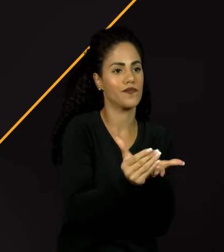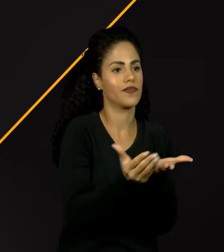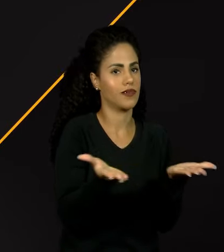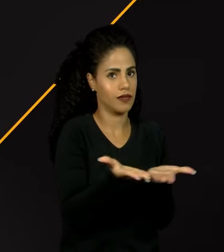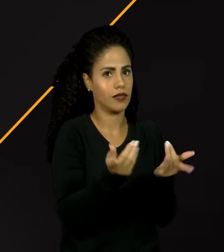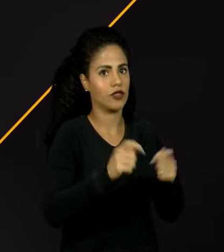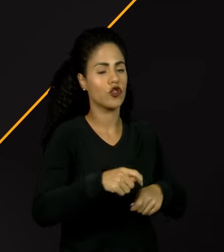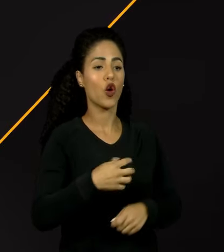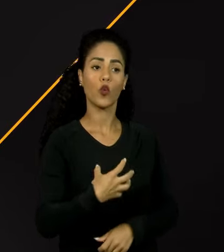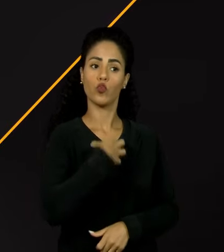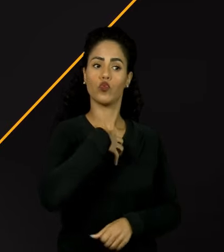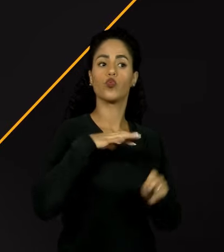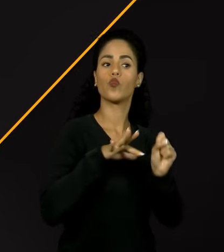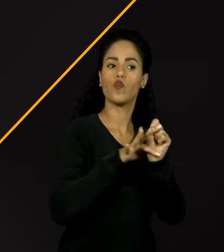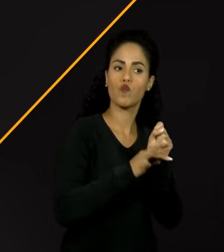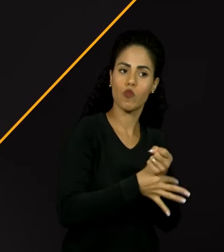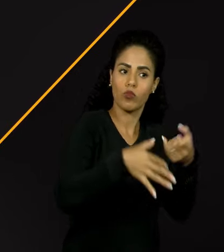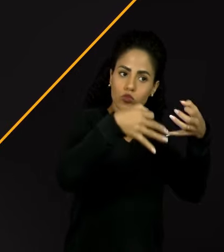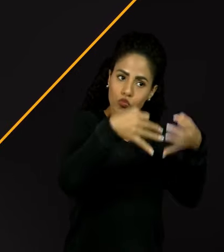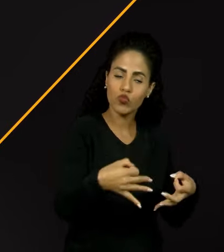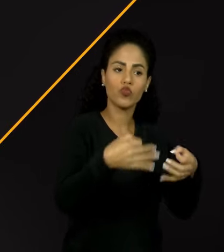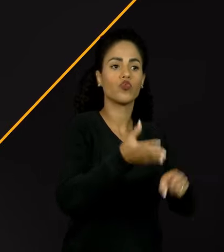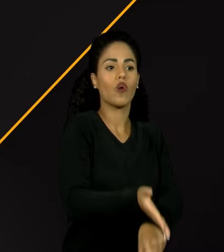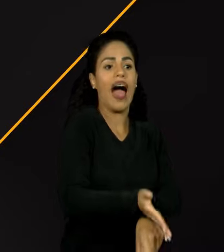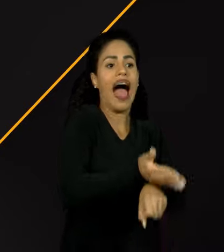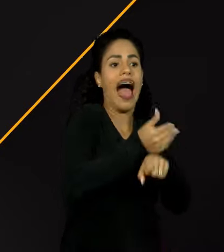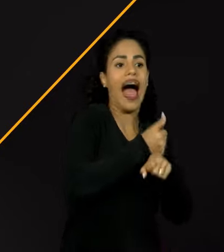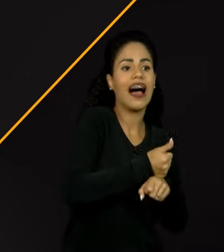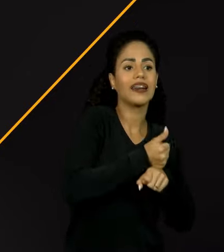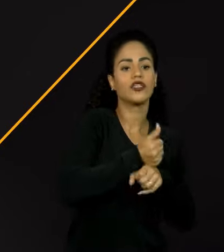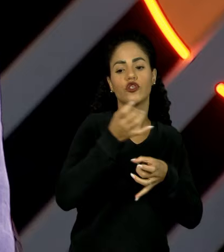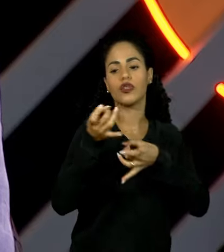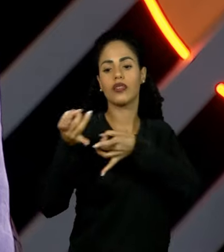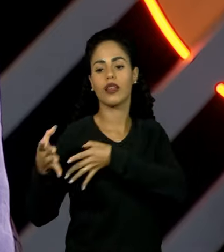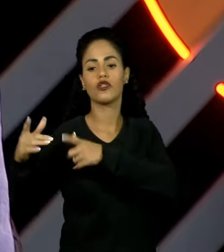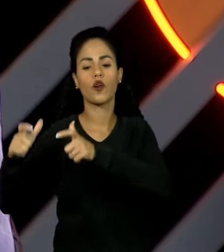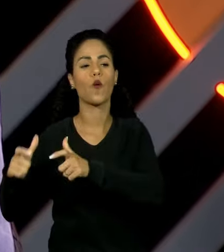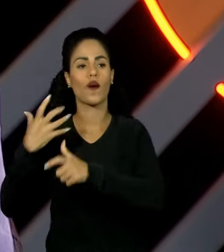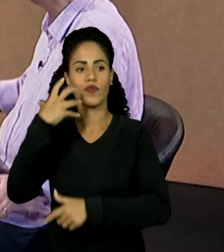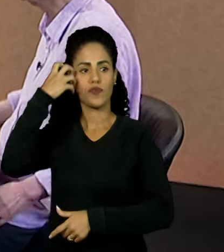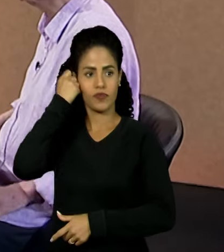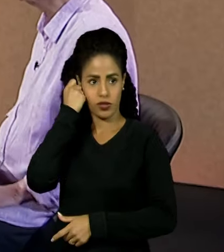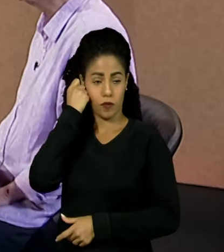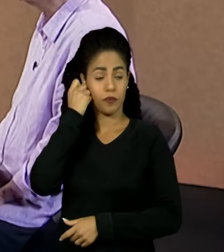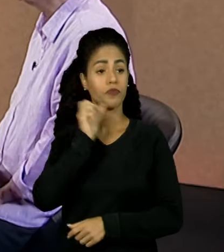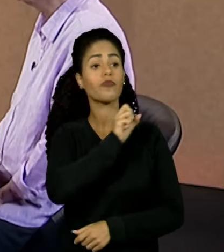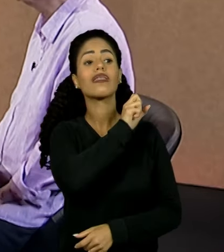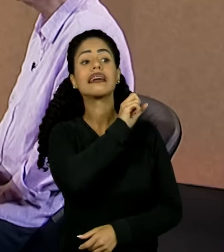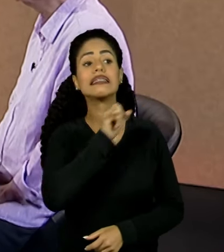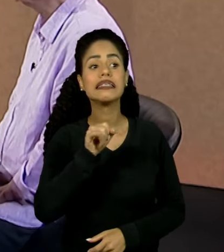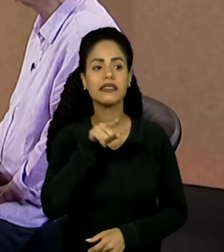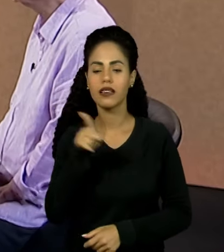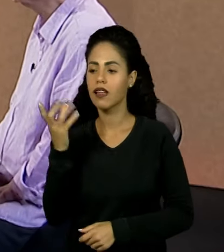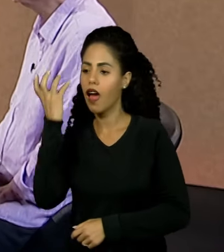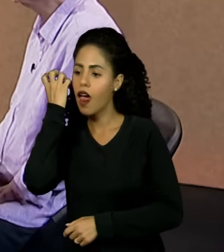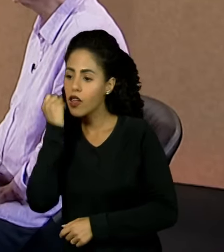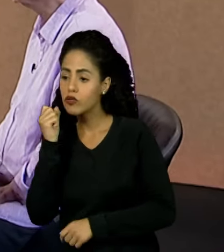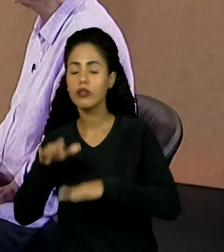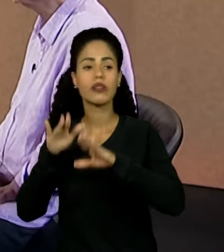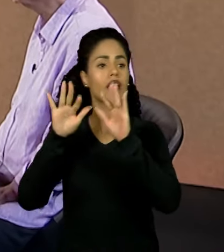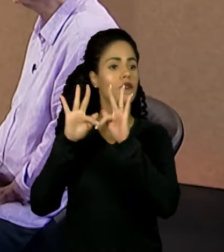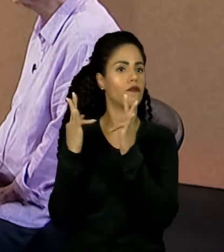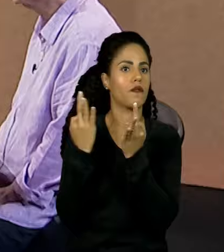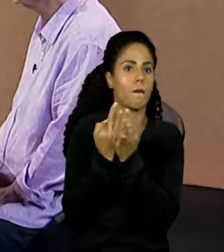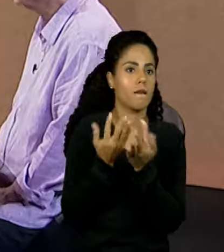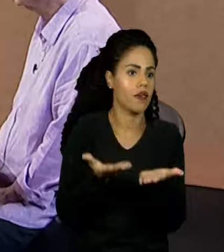de forma protegida, resguardada, antes de terem que deixar as casas de acolhimento. Se eles ficam nas casas de acolhimento e nem a família